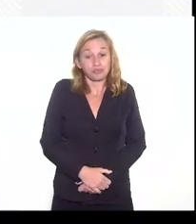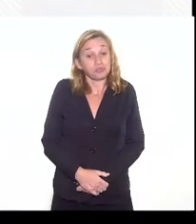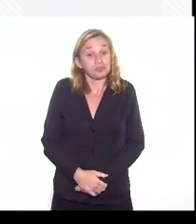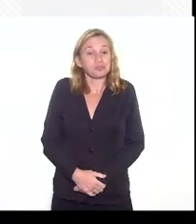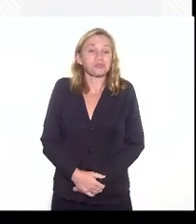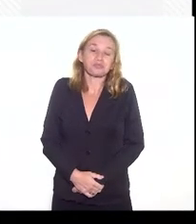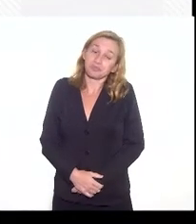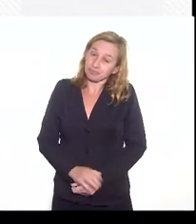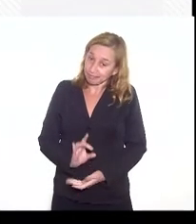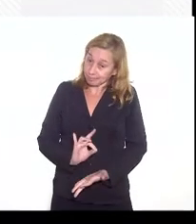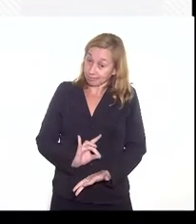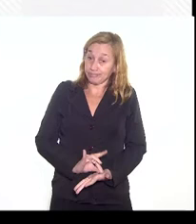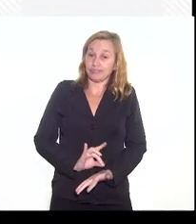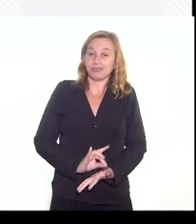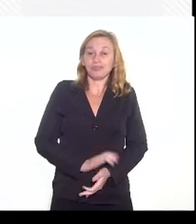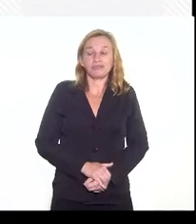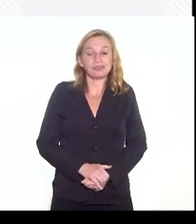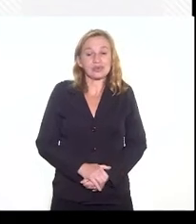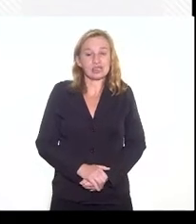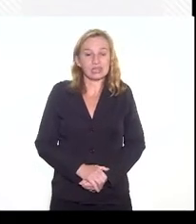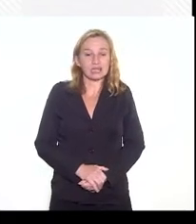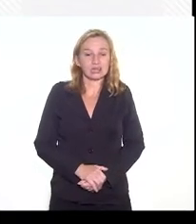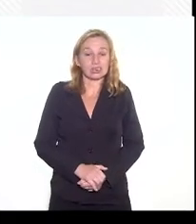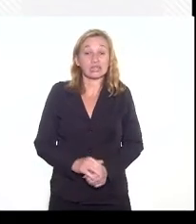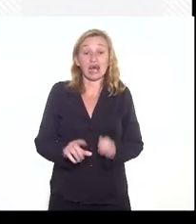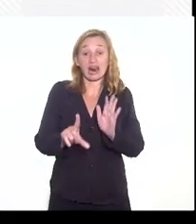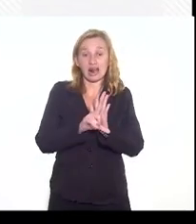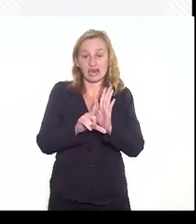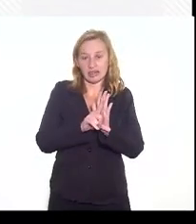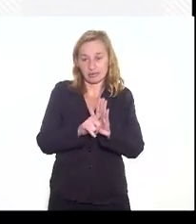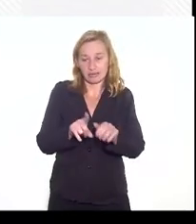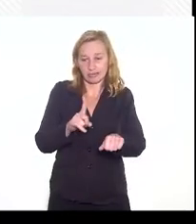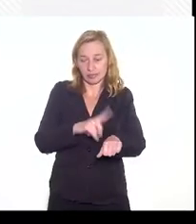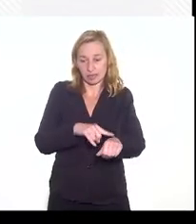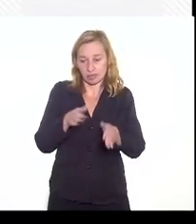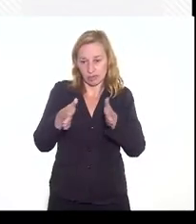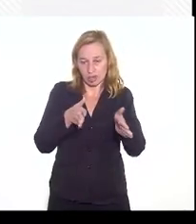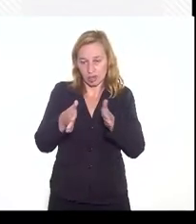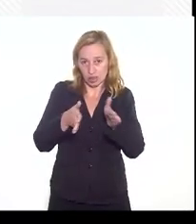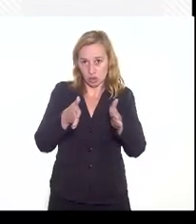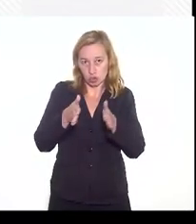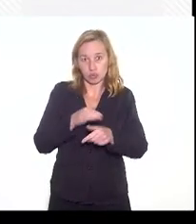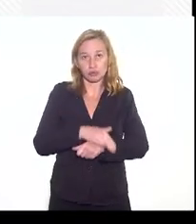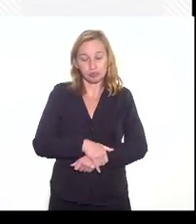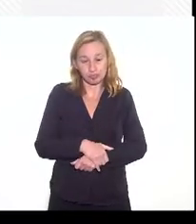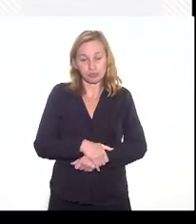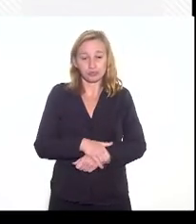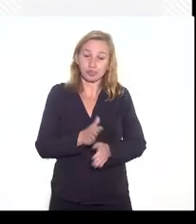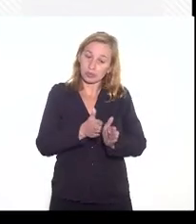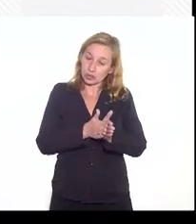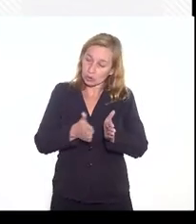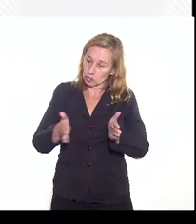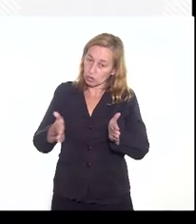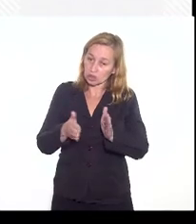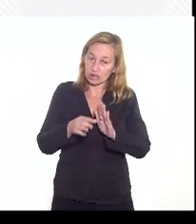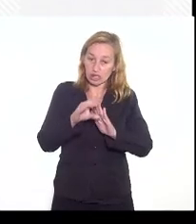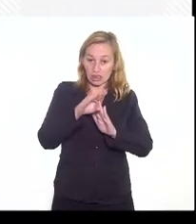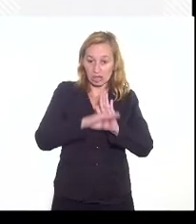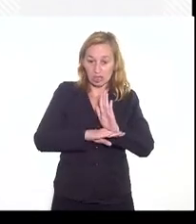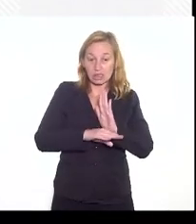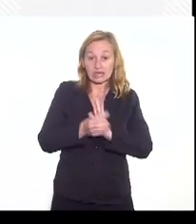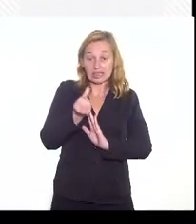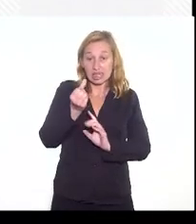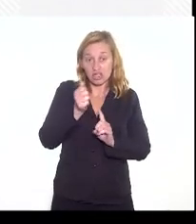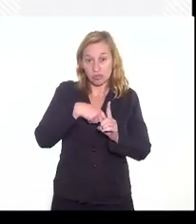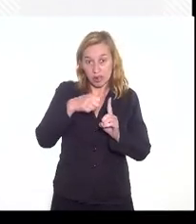na realidade, isso tem previsão na lei, que estabeleceu o cronograma que são de seis meses. que a